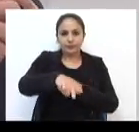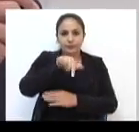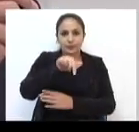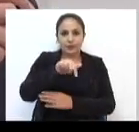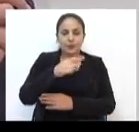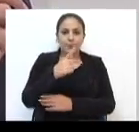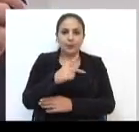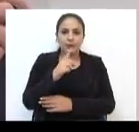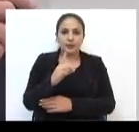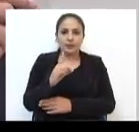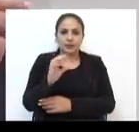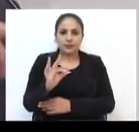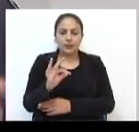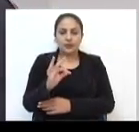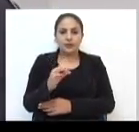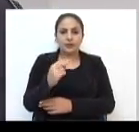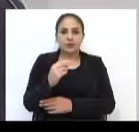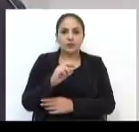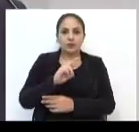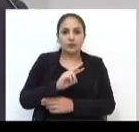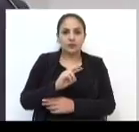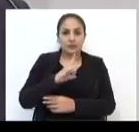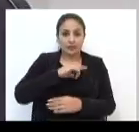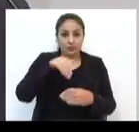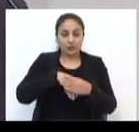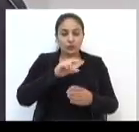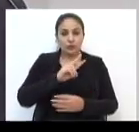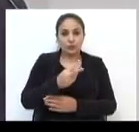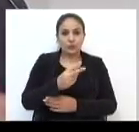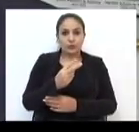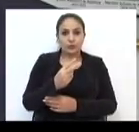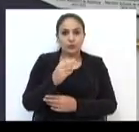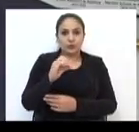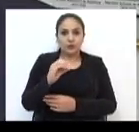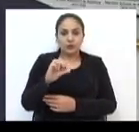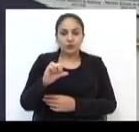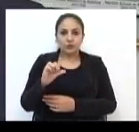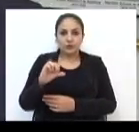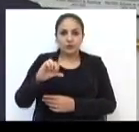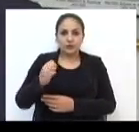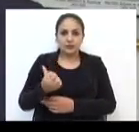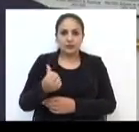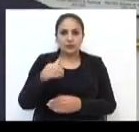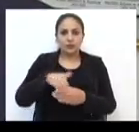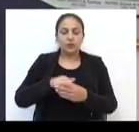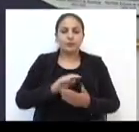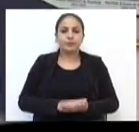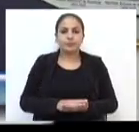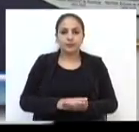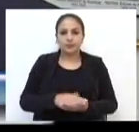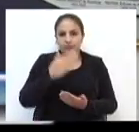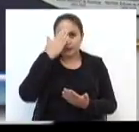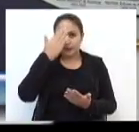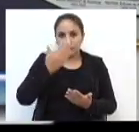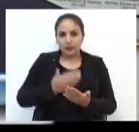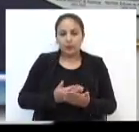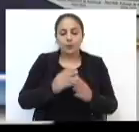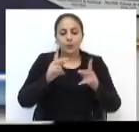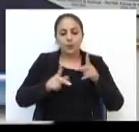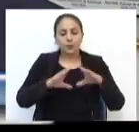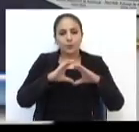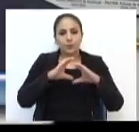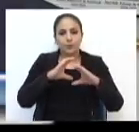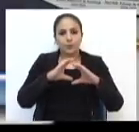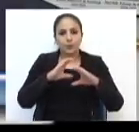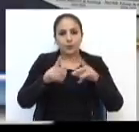para um segundo mandato com 2.096 votos. Confiança da população de Passo Fundo que entendeu que